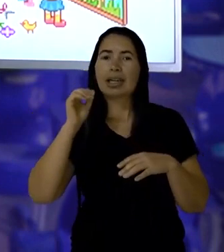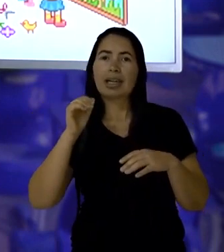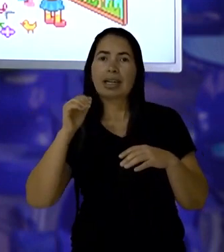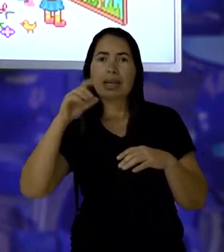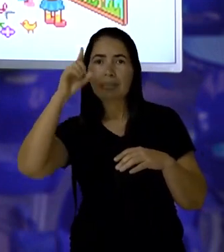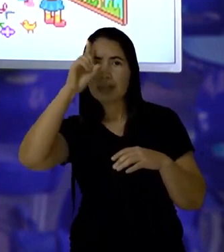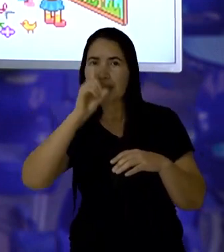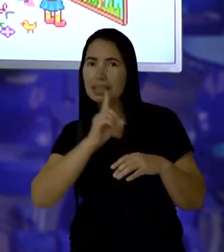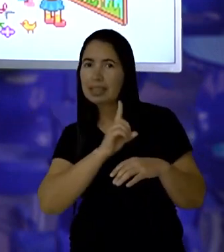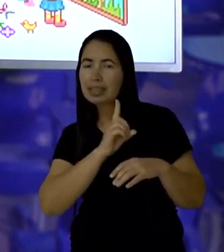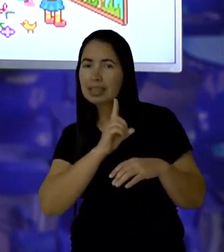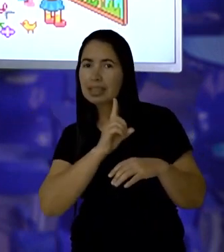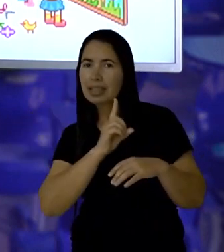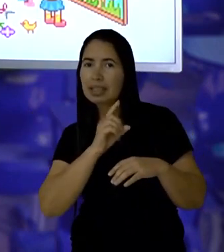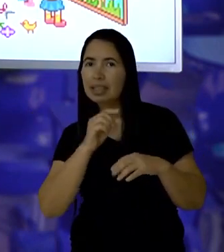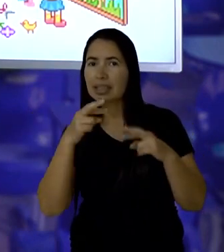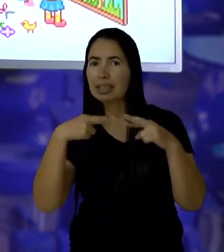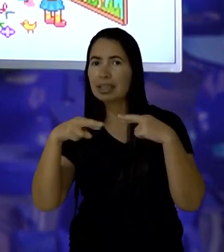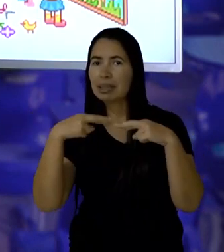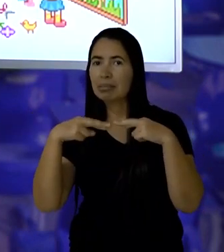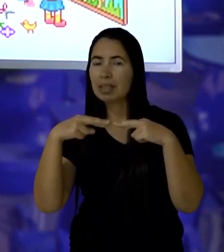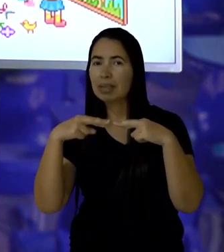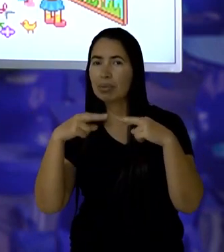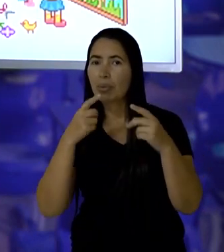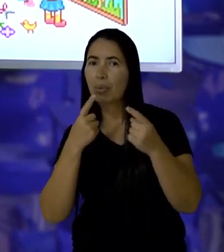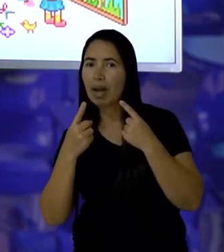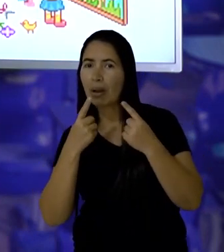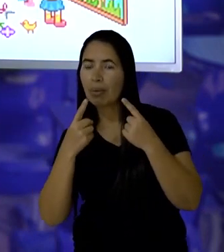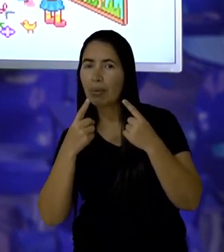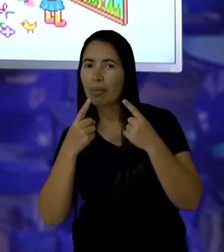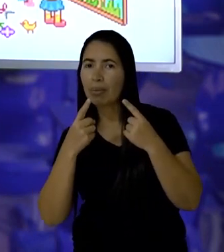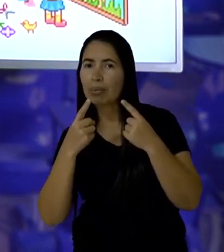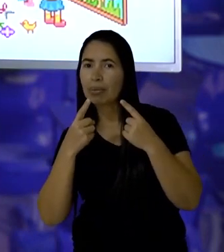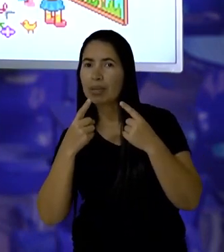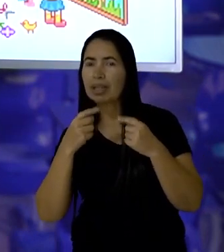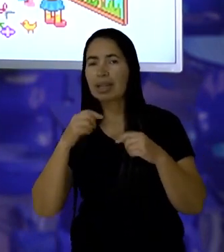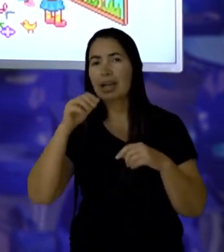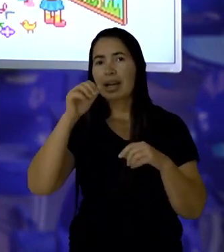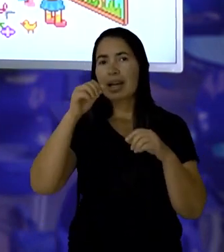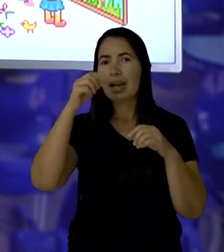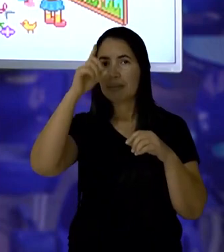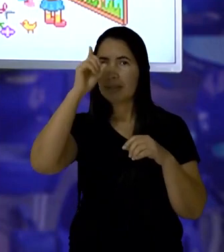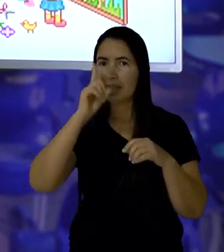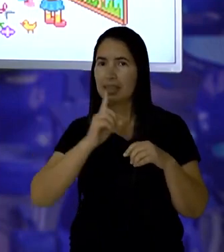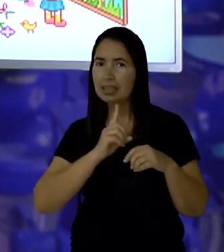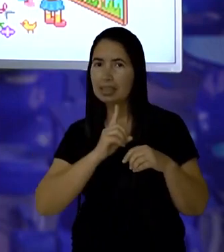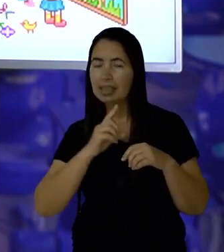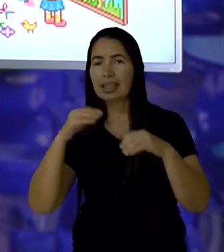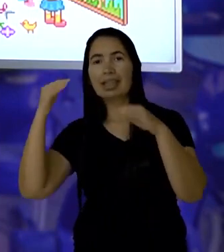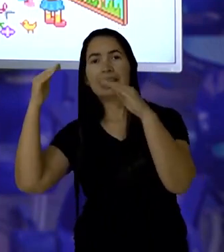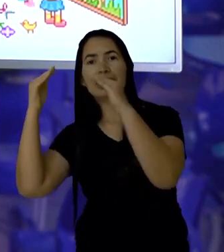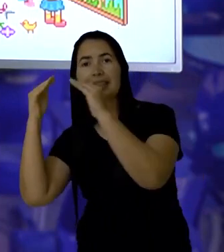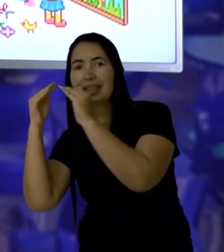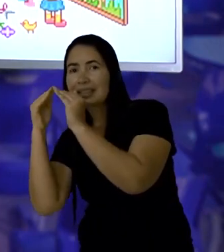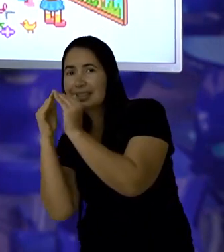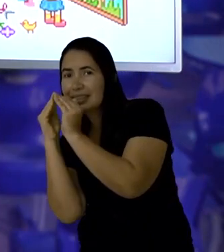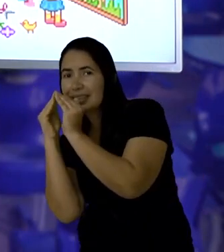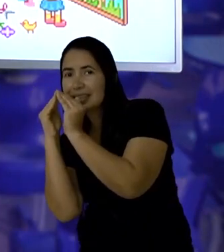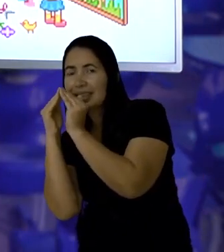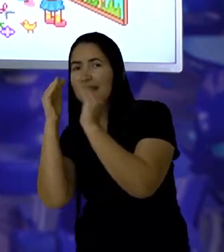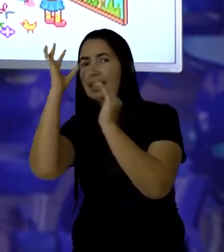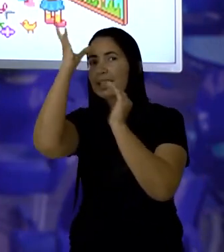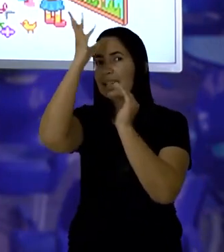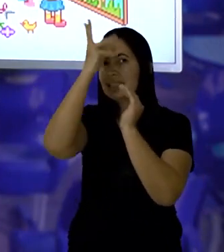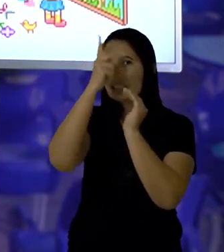Amarelinha rima com... Vamos pensar? Amarelinha, casinha,